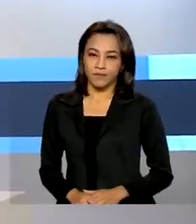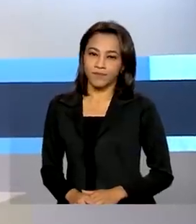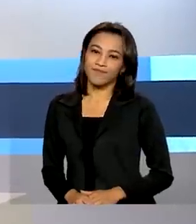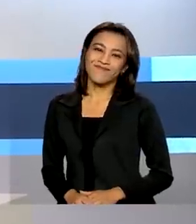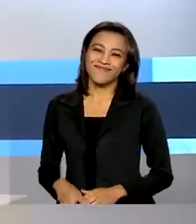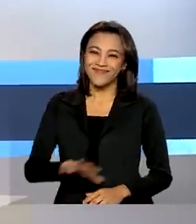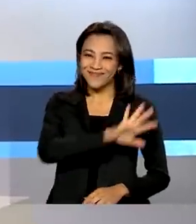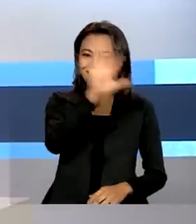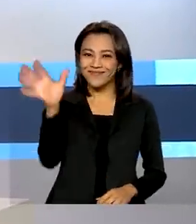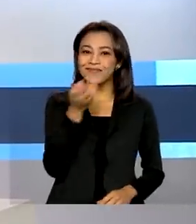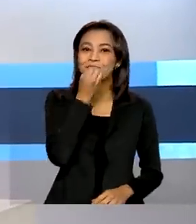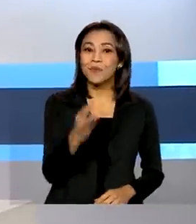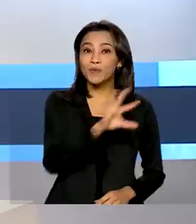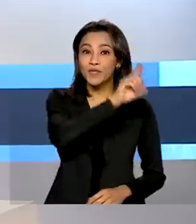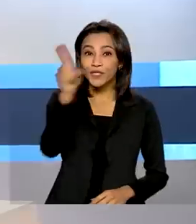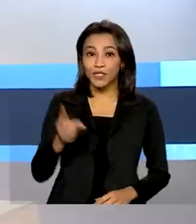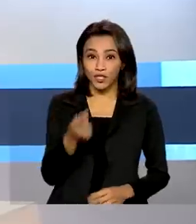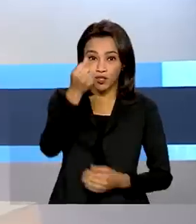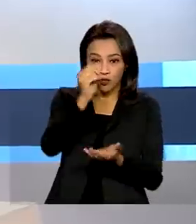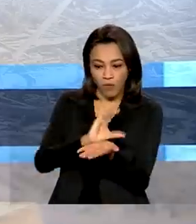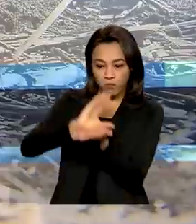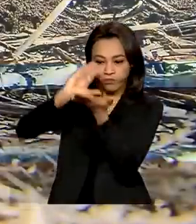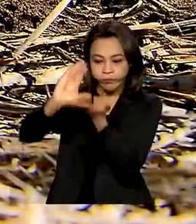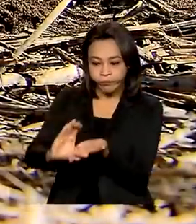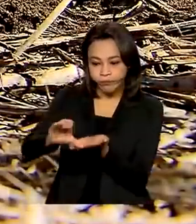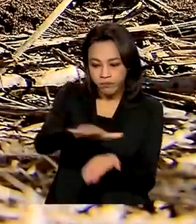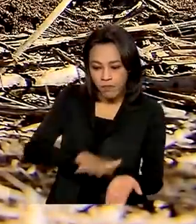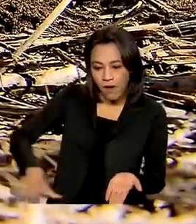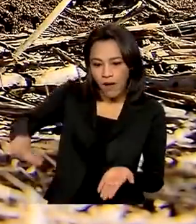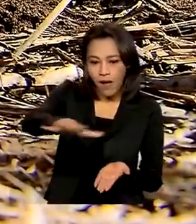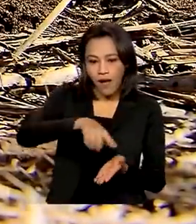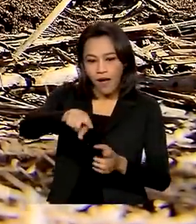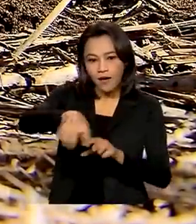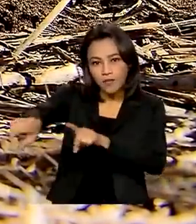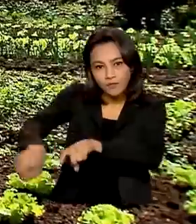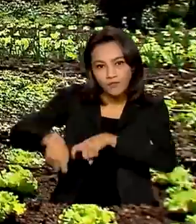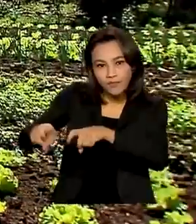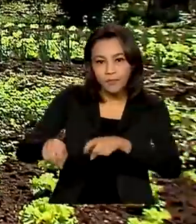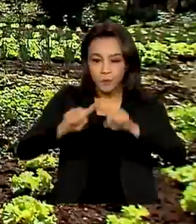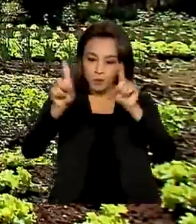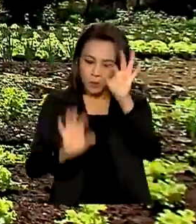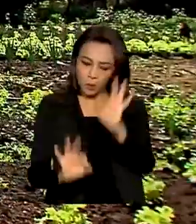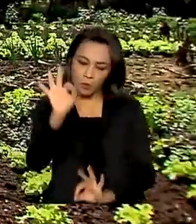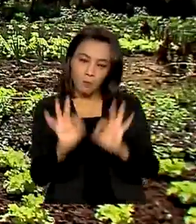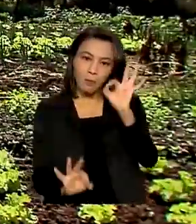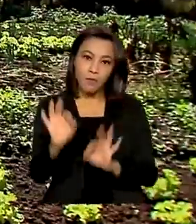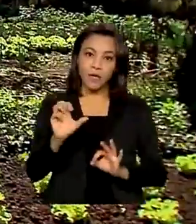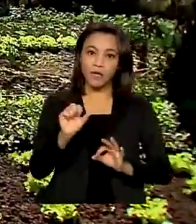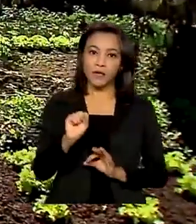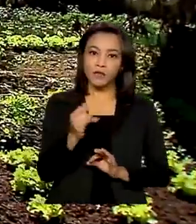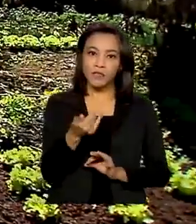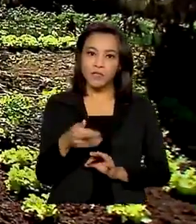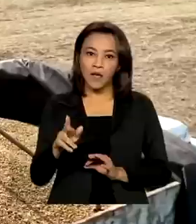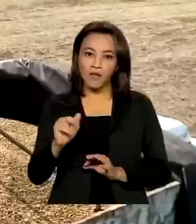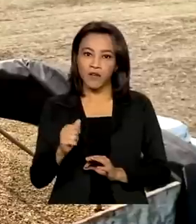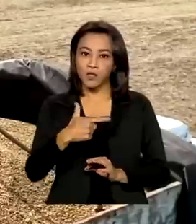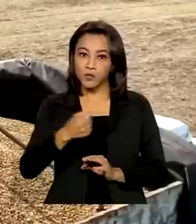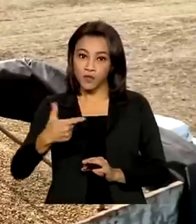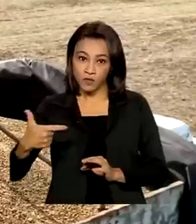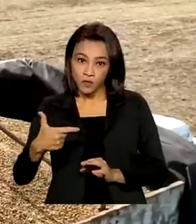Olá, bom dia. Investimento no agro. Plano Safra 2022-2023